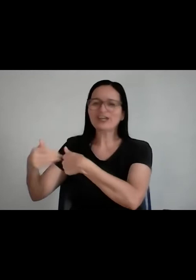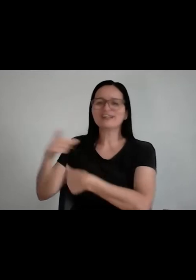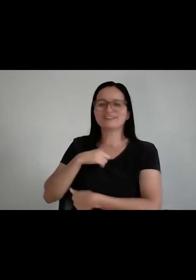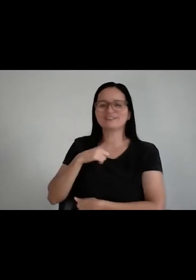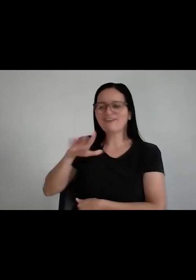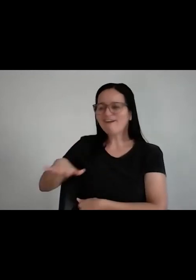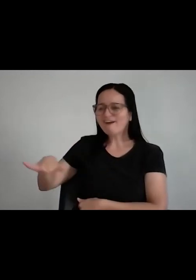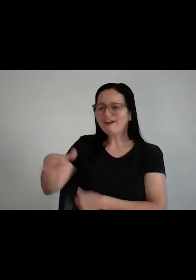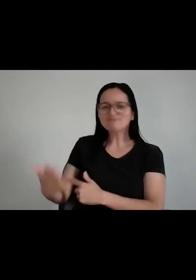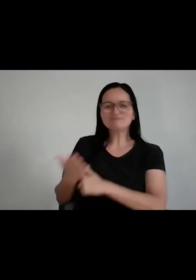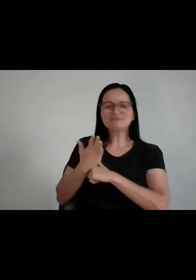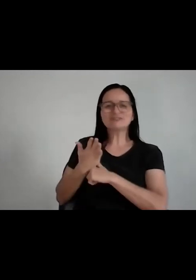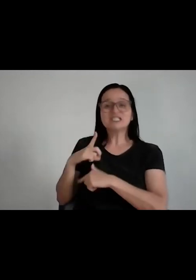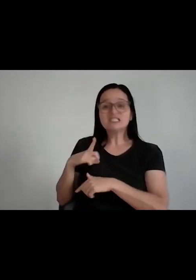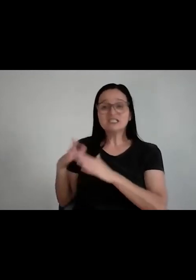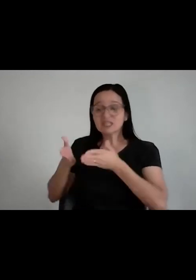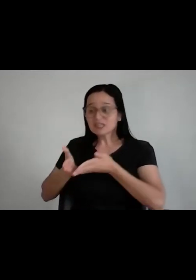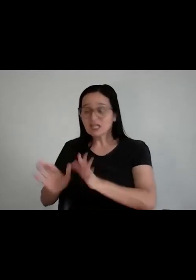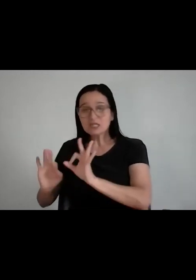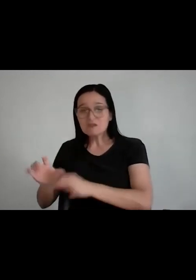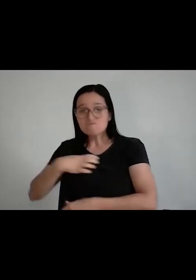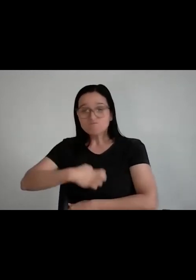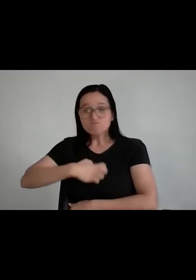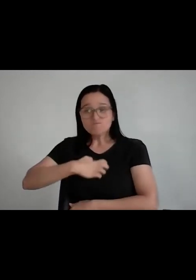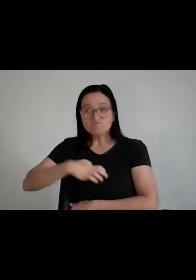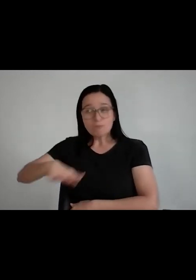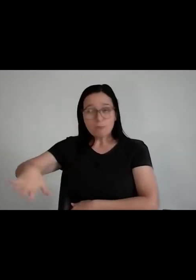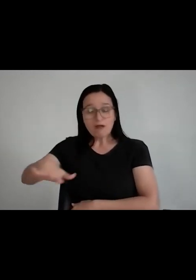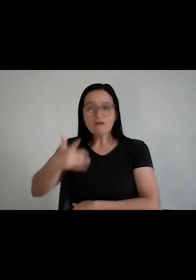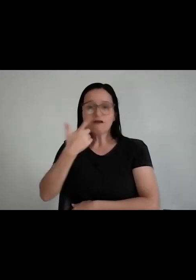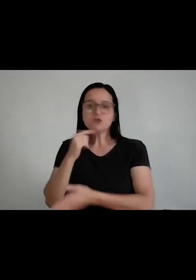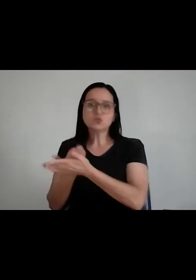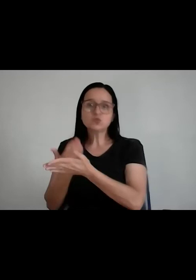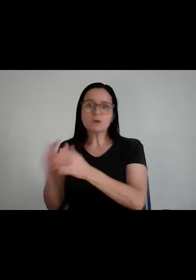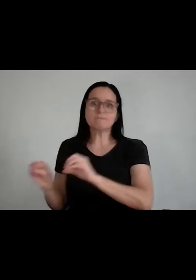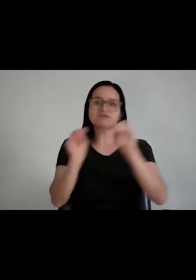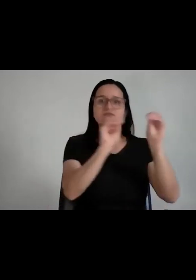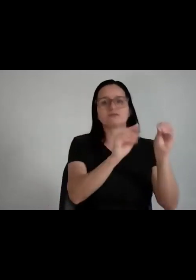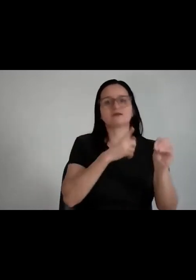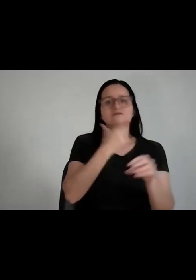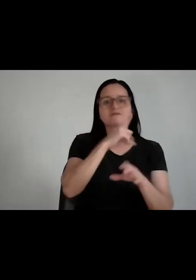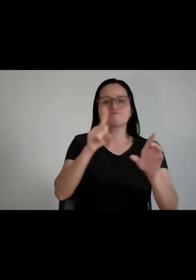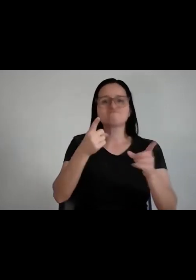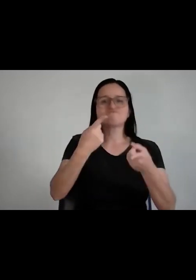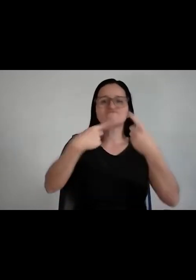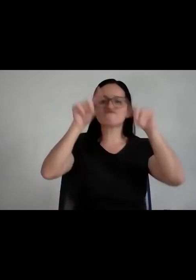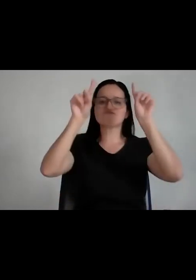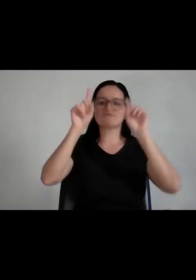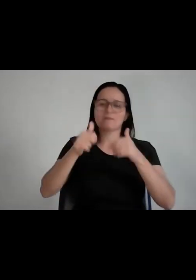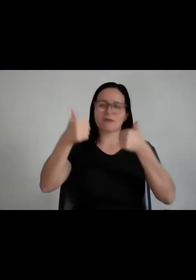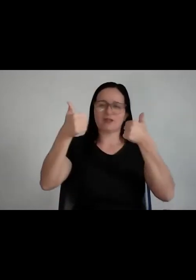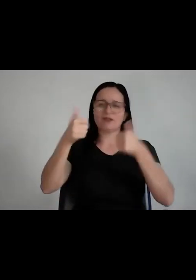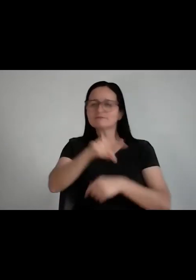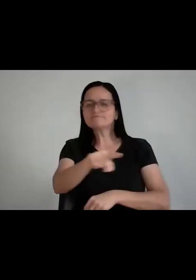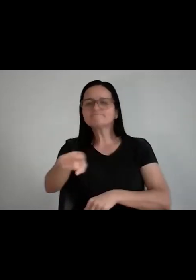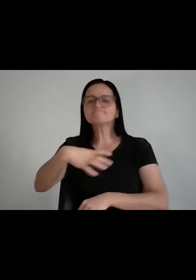salvou, porque talvez se eu não tivesse tanta raiva de você, eu não teria saído daqui. Então, como é que você usa as suas emoções? É